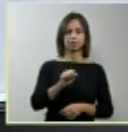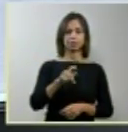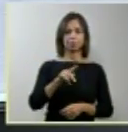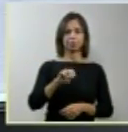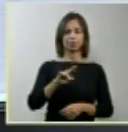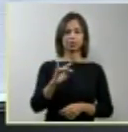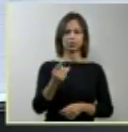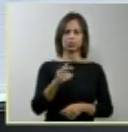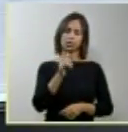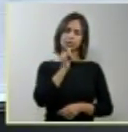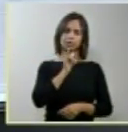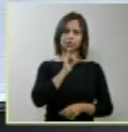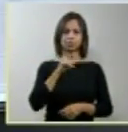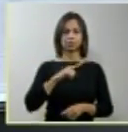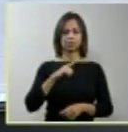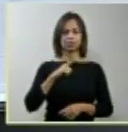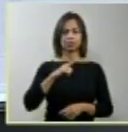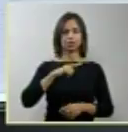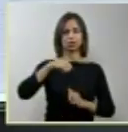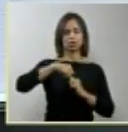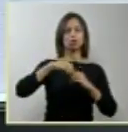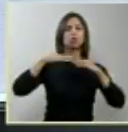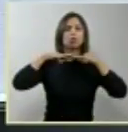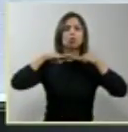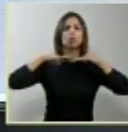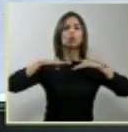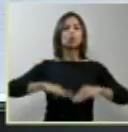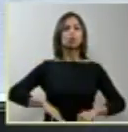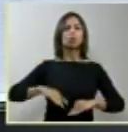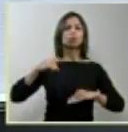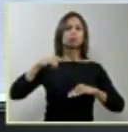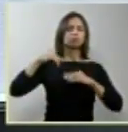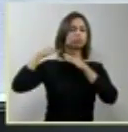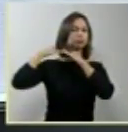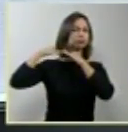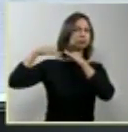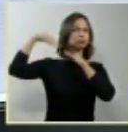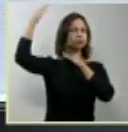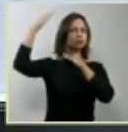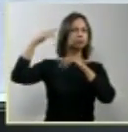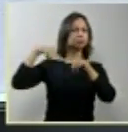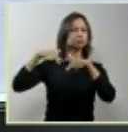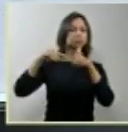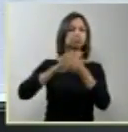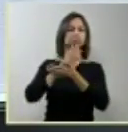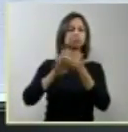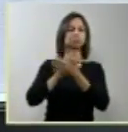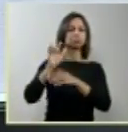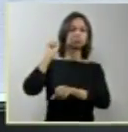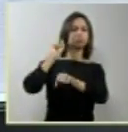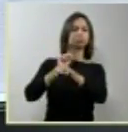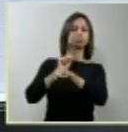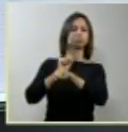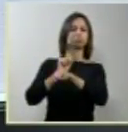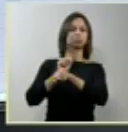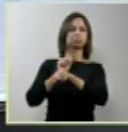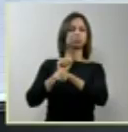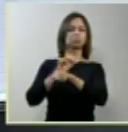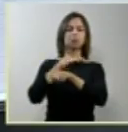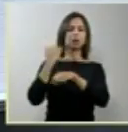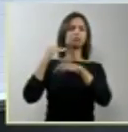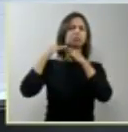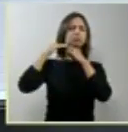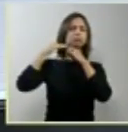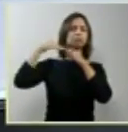acima do tronco não reage, é morto, não tem atividade absolutamente nenhuma.